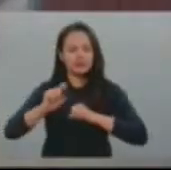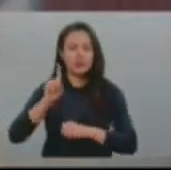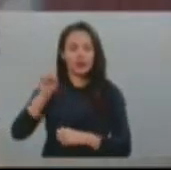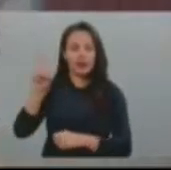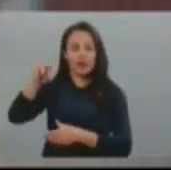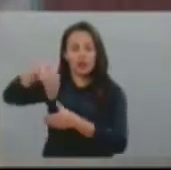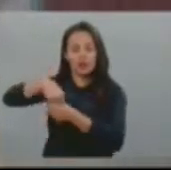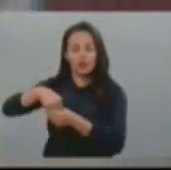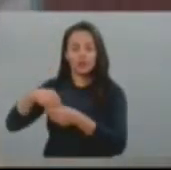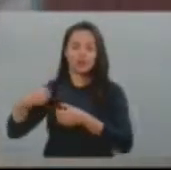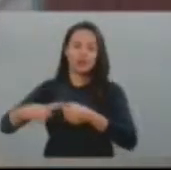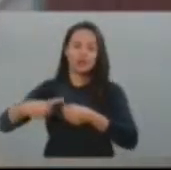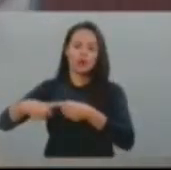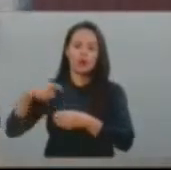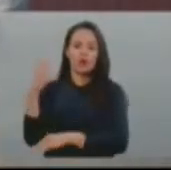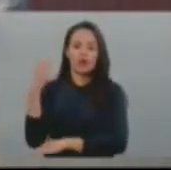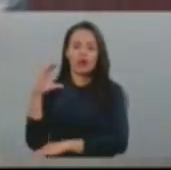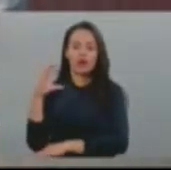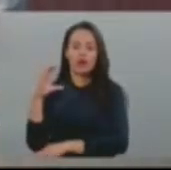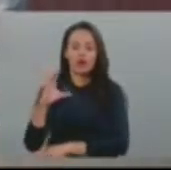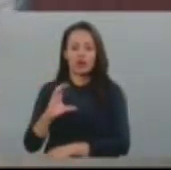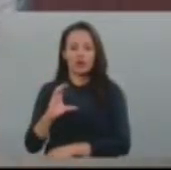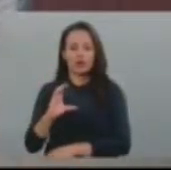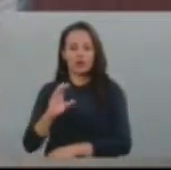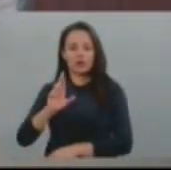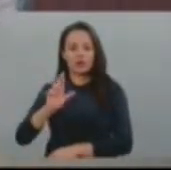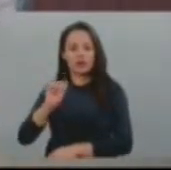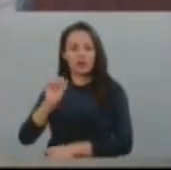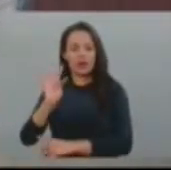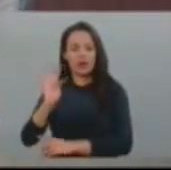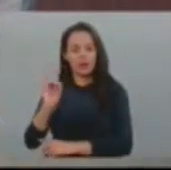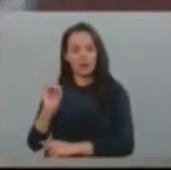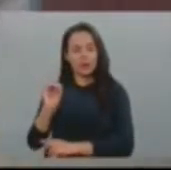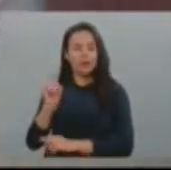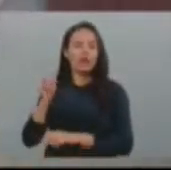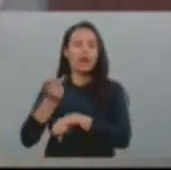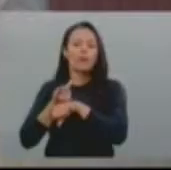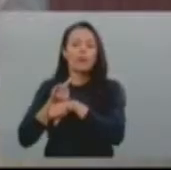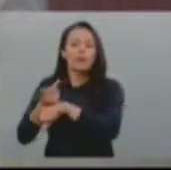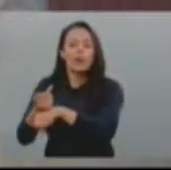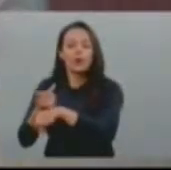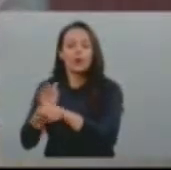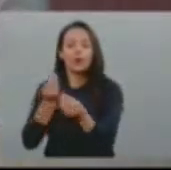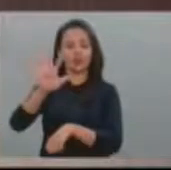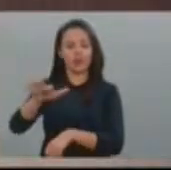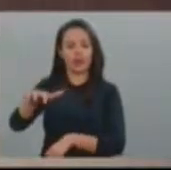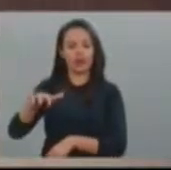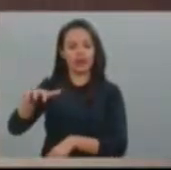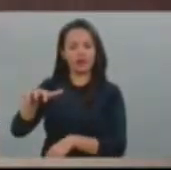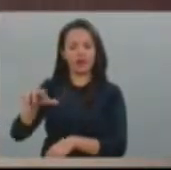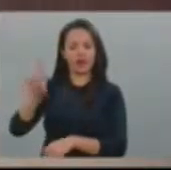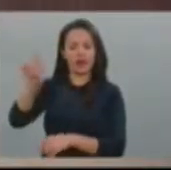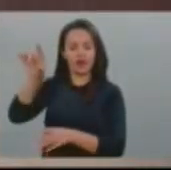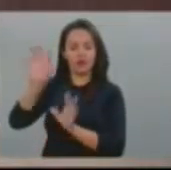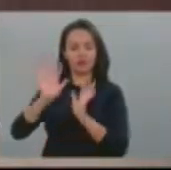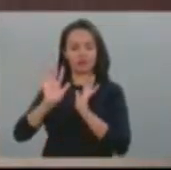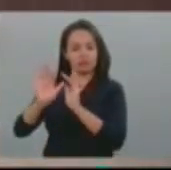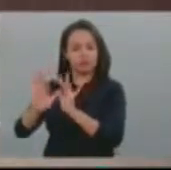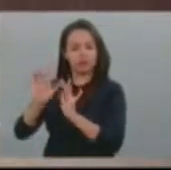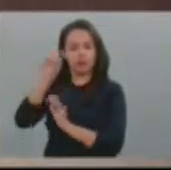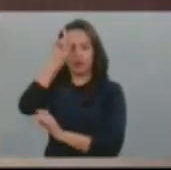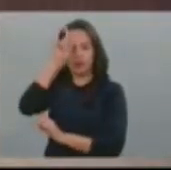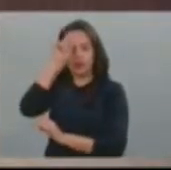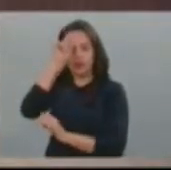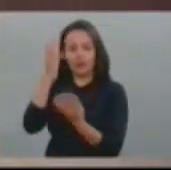Já o deputado, Dr. Santana, levou à pauta a importância de investir em unidades de saúde que atendam pessoas que